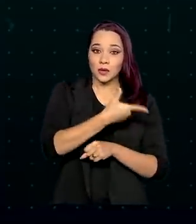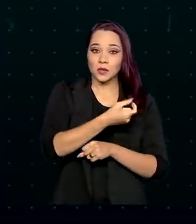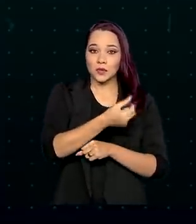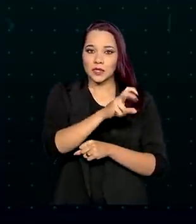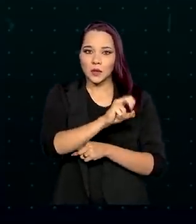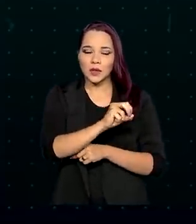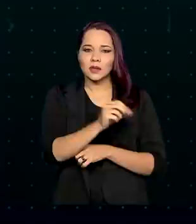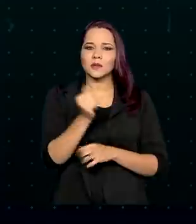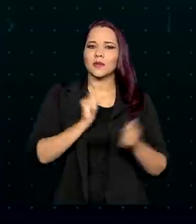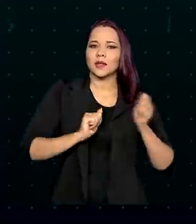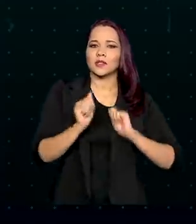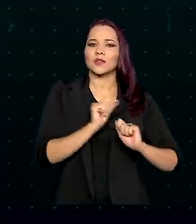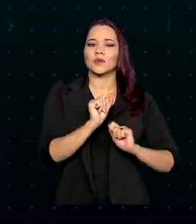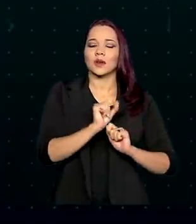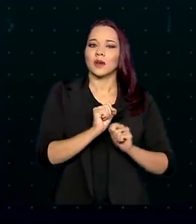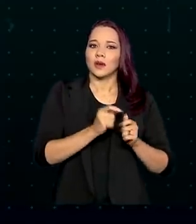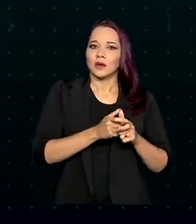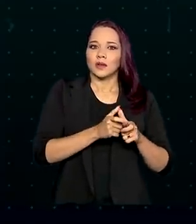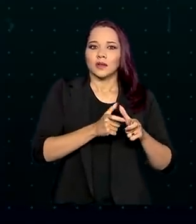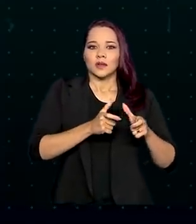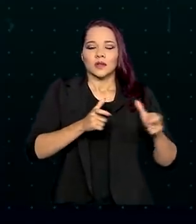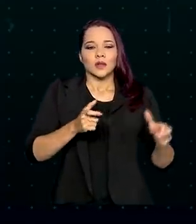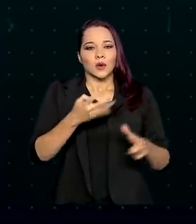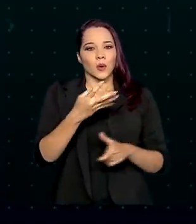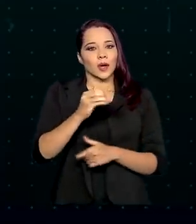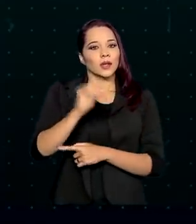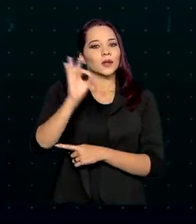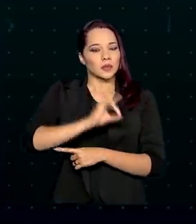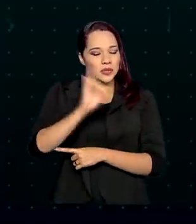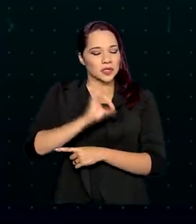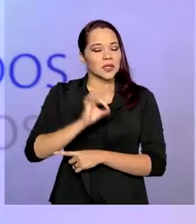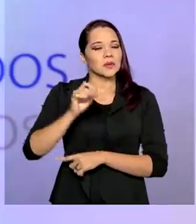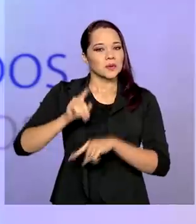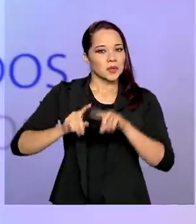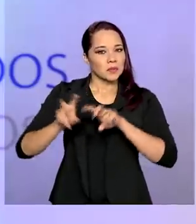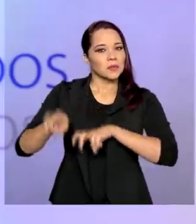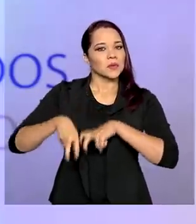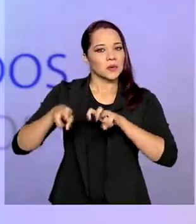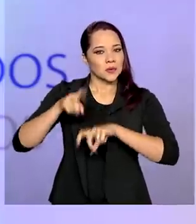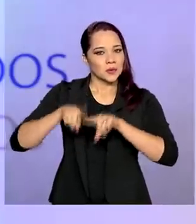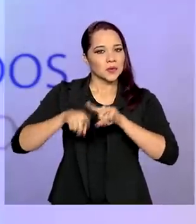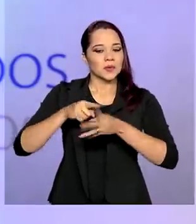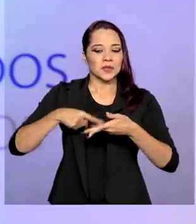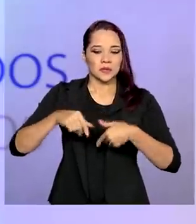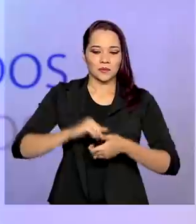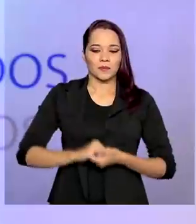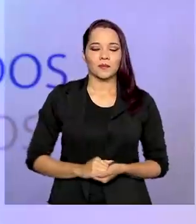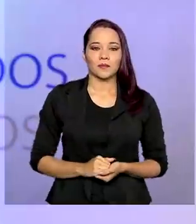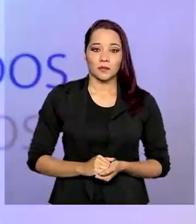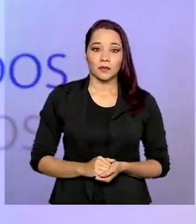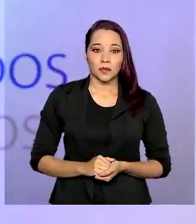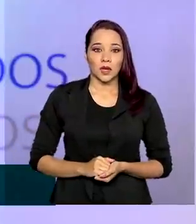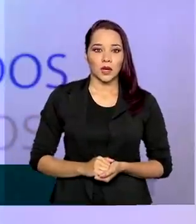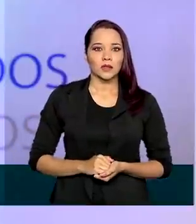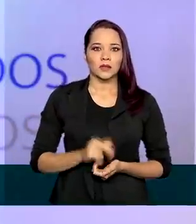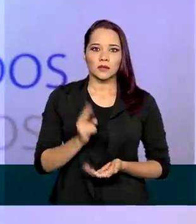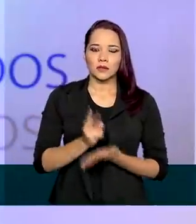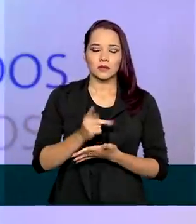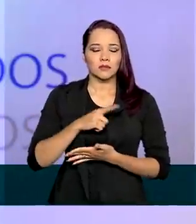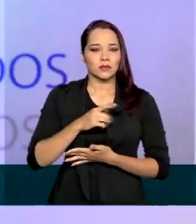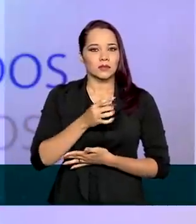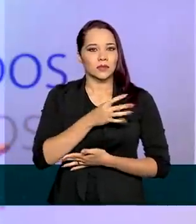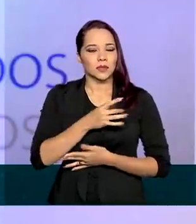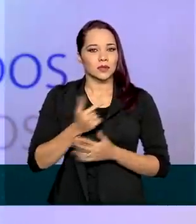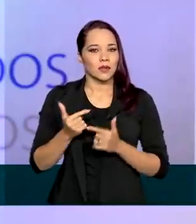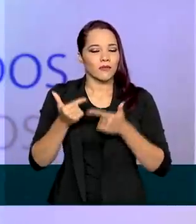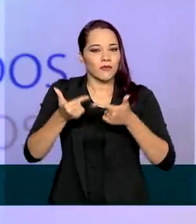a estimativa é de um crescimento de 40% da produção. Seguiremos sempre unidos na defesa do agro-brasileiro,